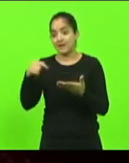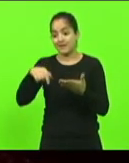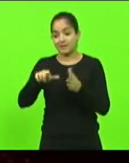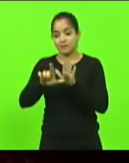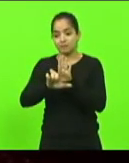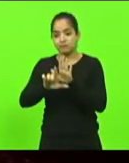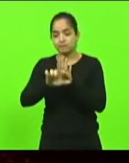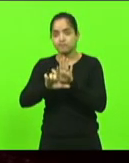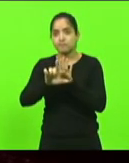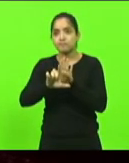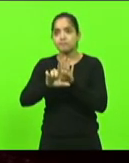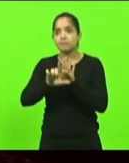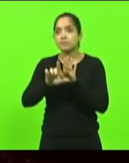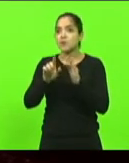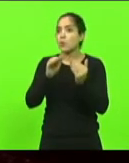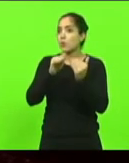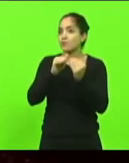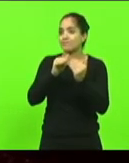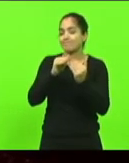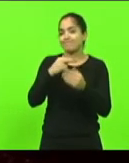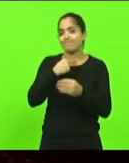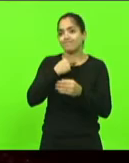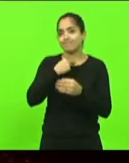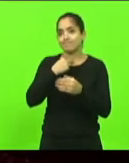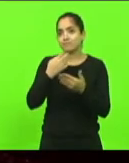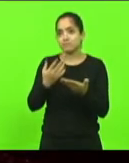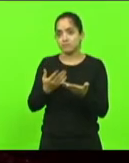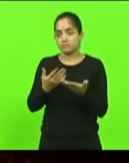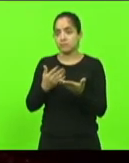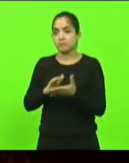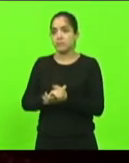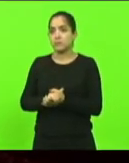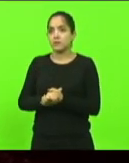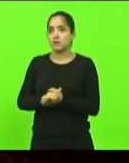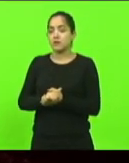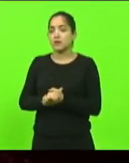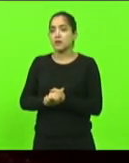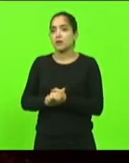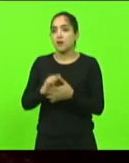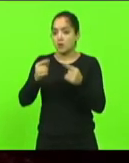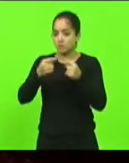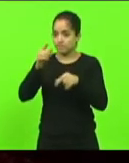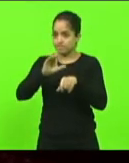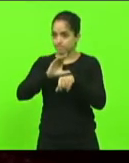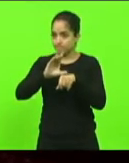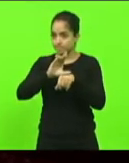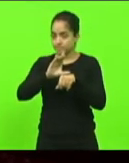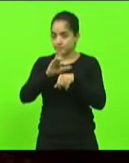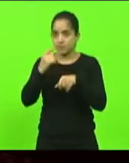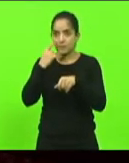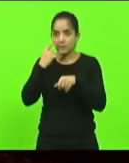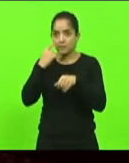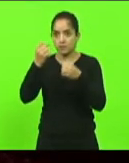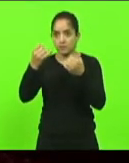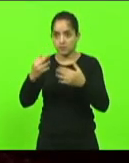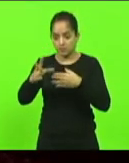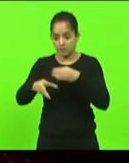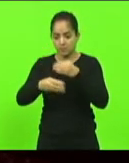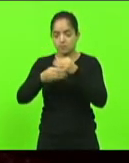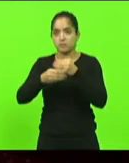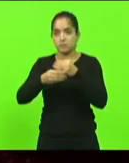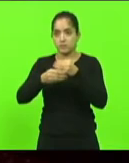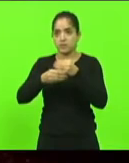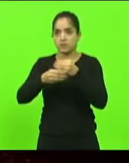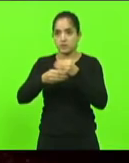Não podemos também concordar com isso. Olha só uma ação direta de inconstitucionalidade de uma emenda constitucional